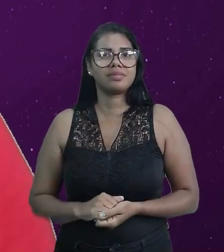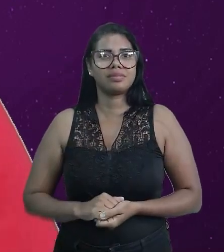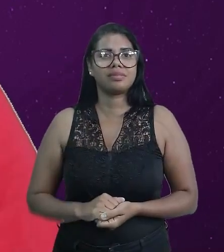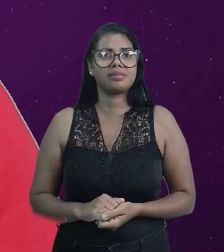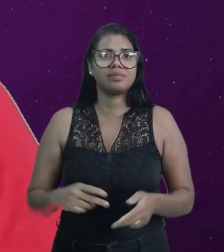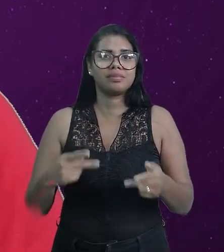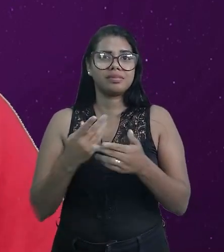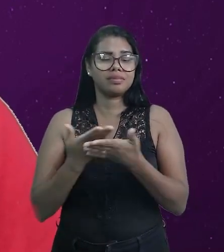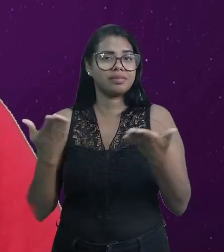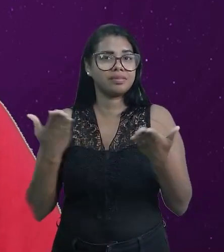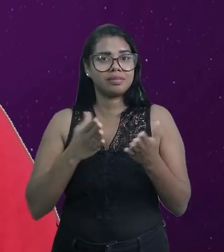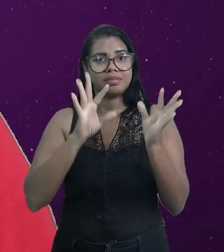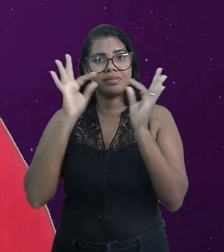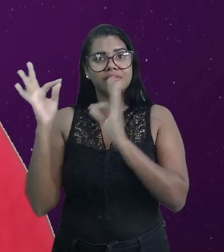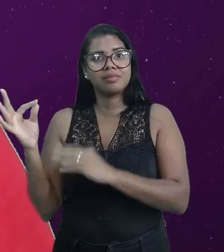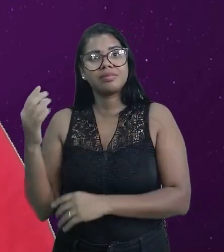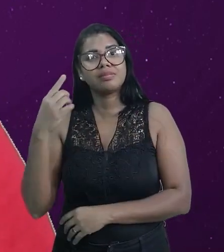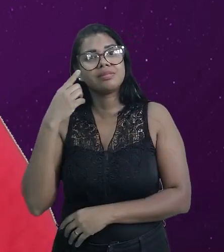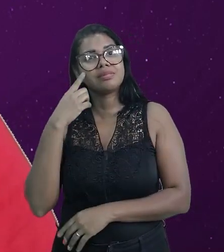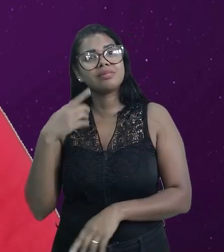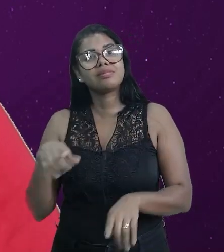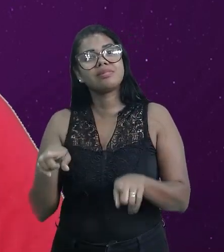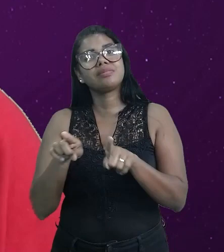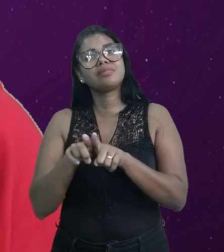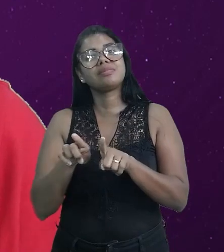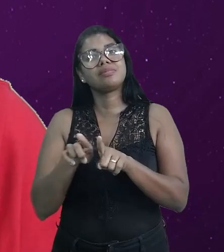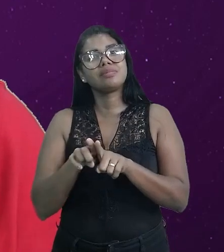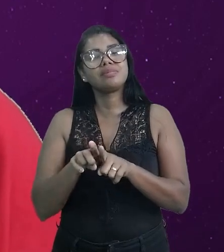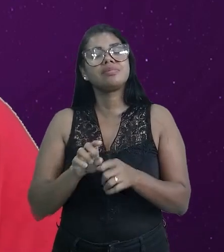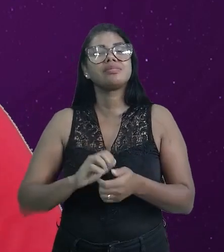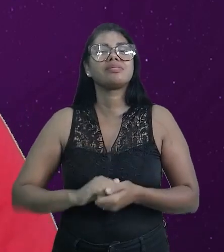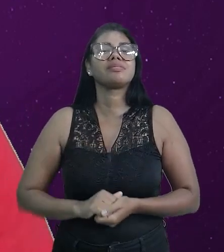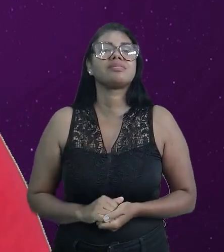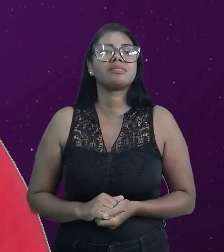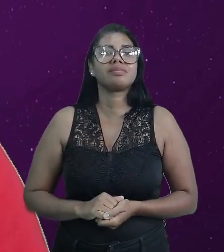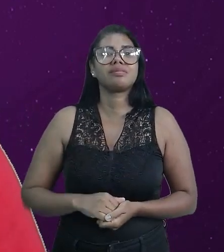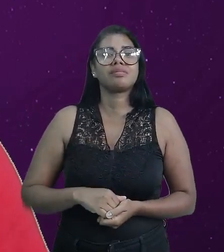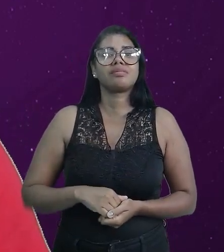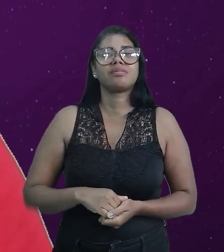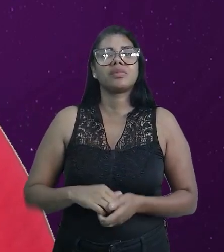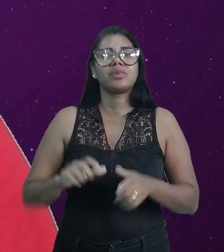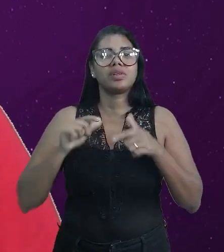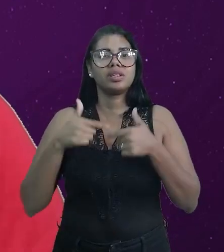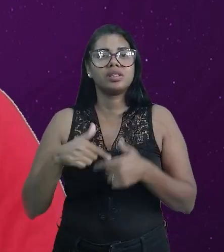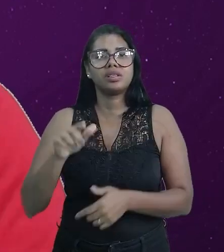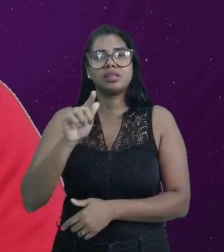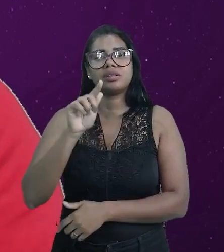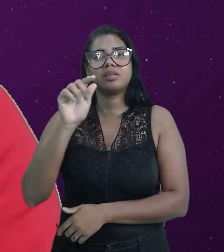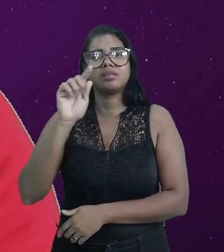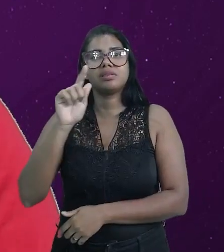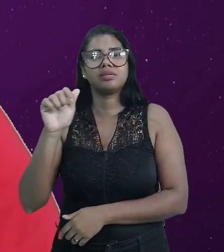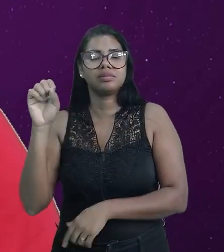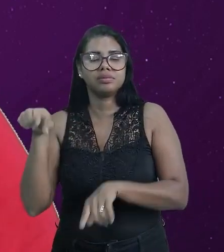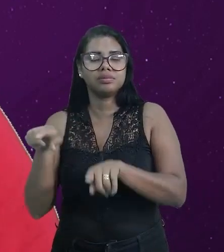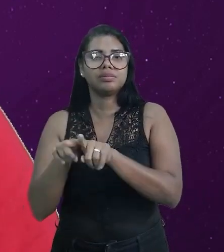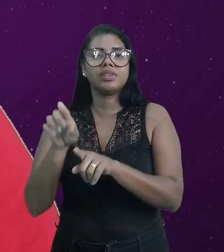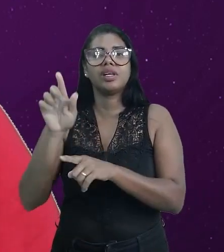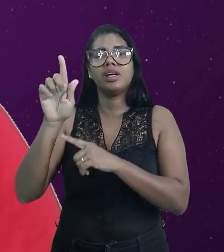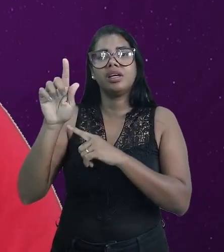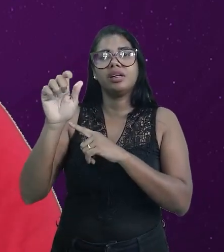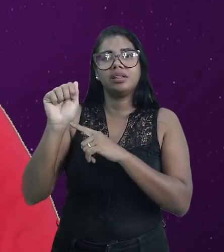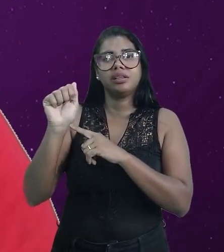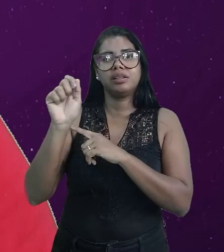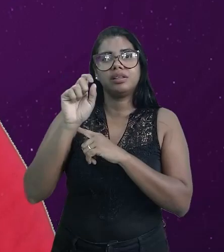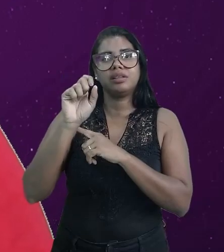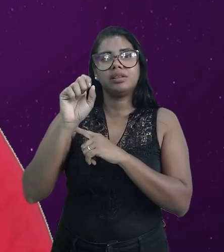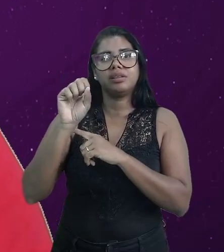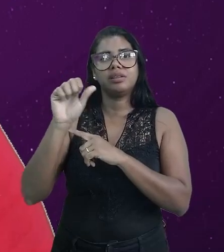complexo. A gente está vendo aí também a situação lá na região da faixa de Gaza, em alguns outros lugares do mundo. E no site da